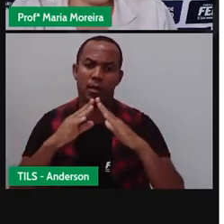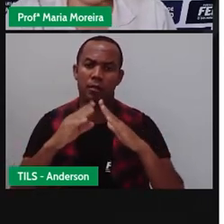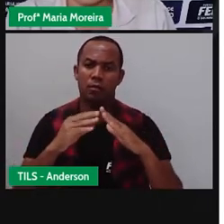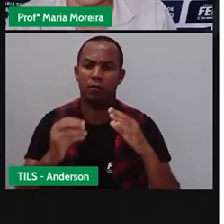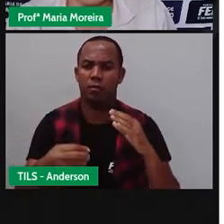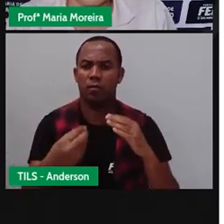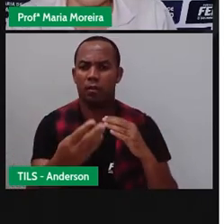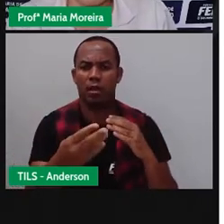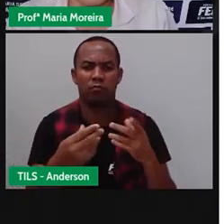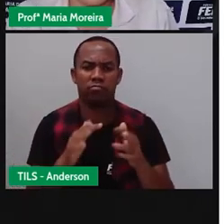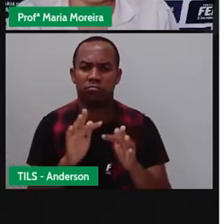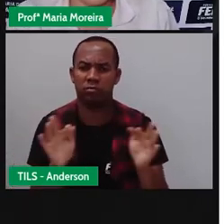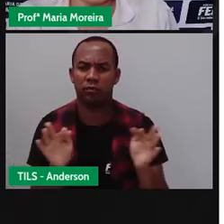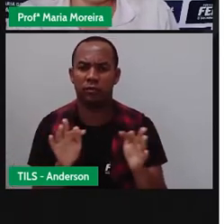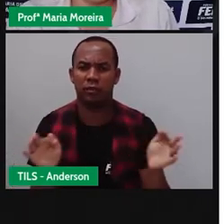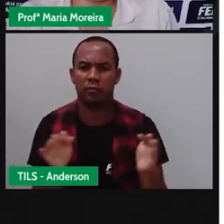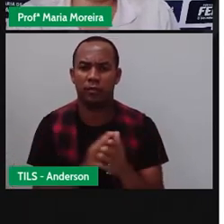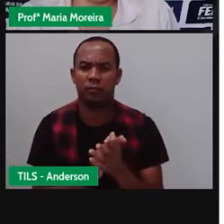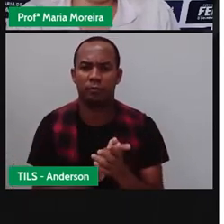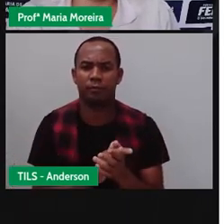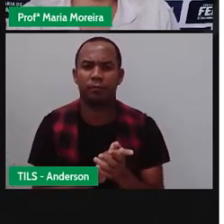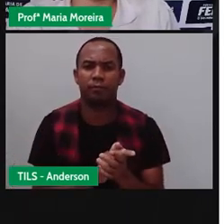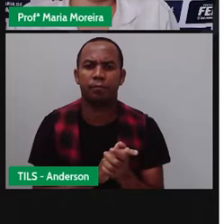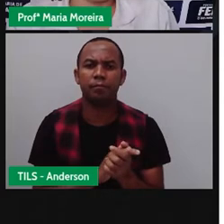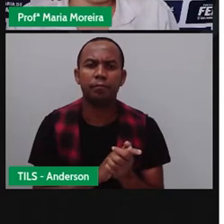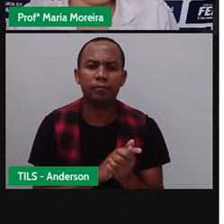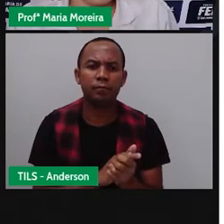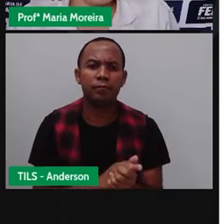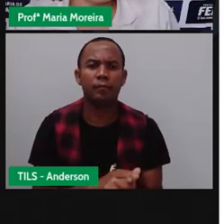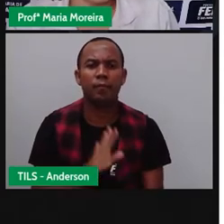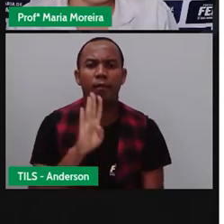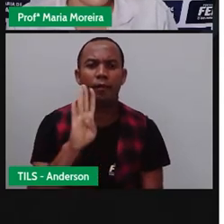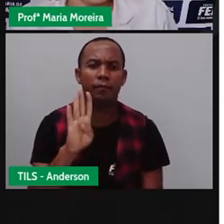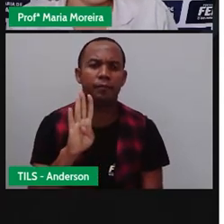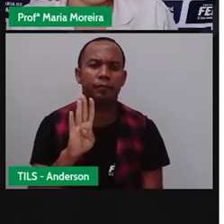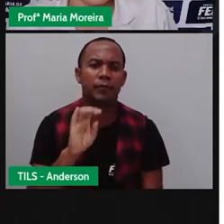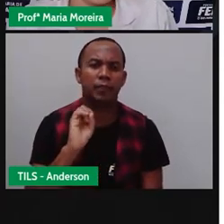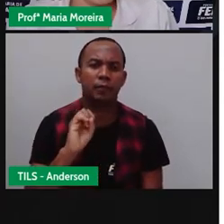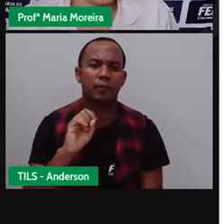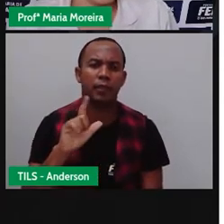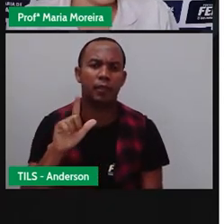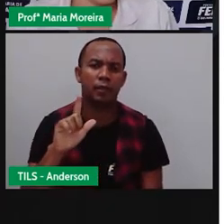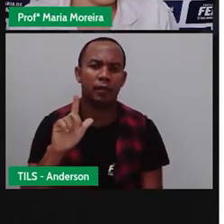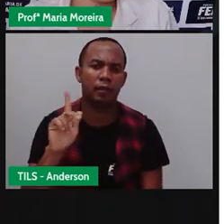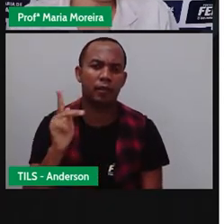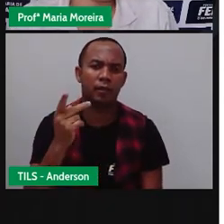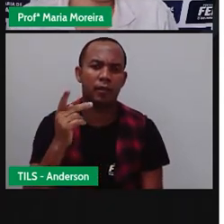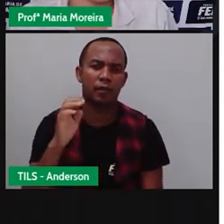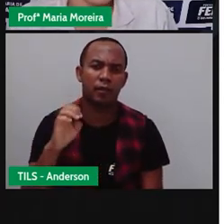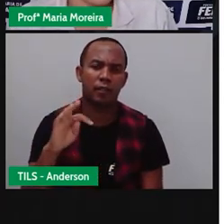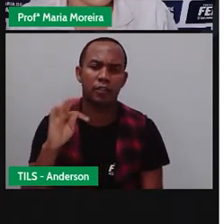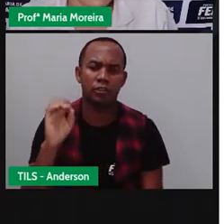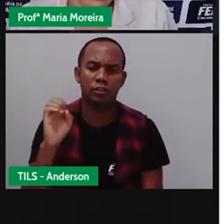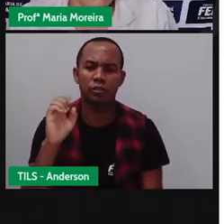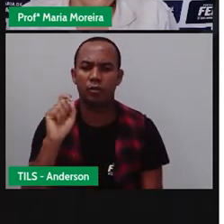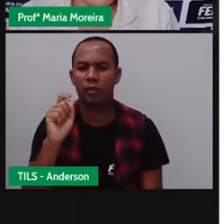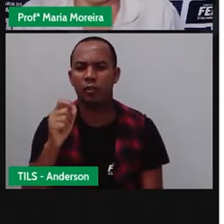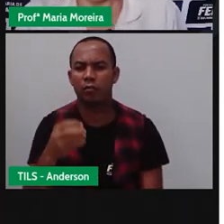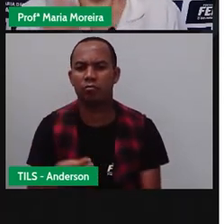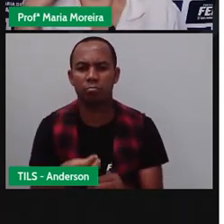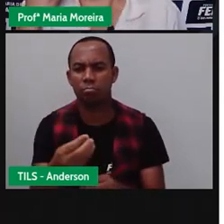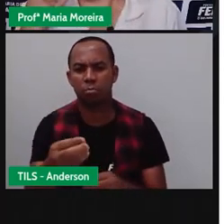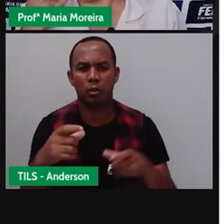entregue, coisas desse tipo. Já o bilhete, normalmente, é entregue em mãos ou deixado em locais que os destinatários conhecem.